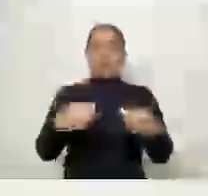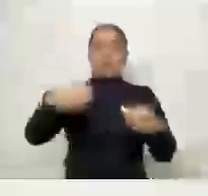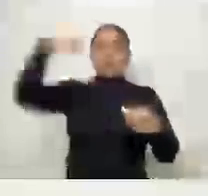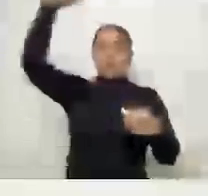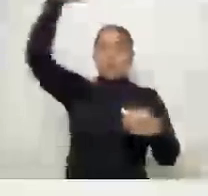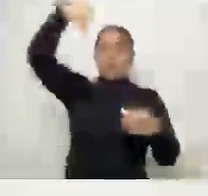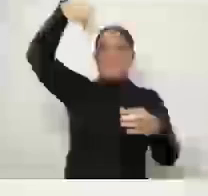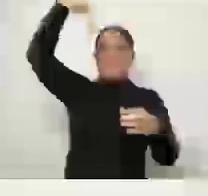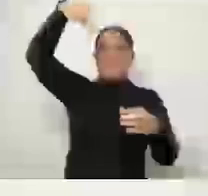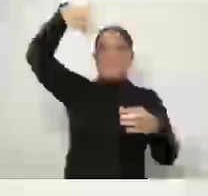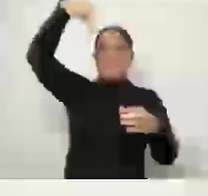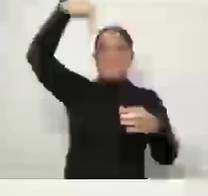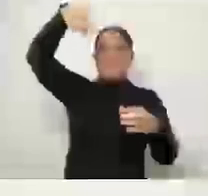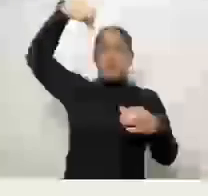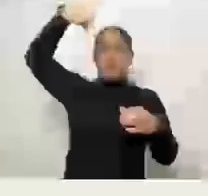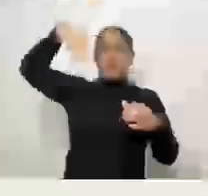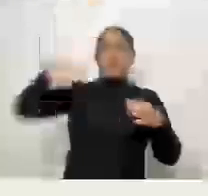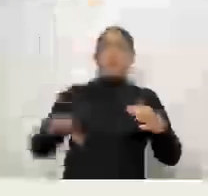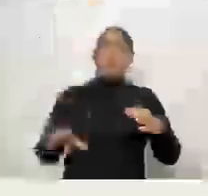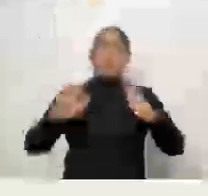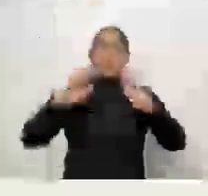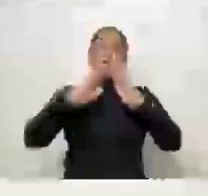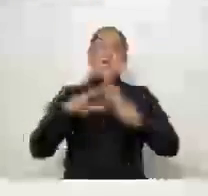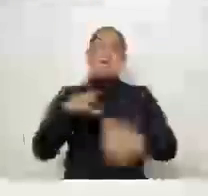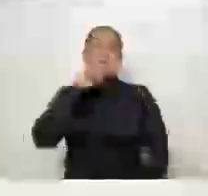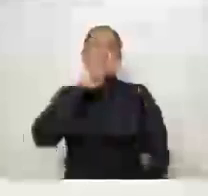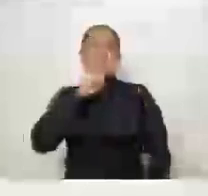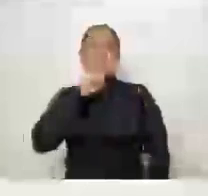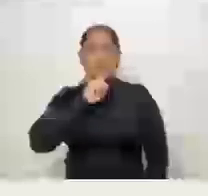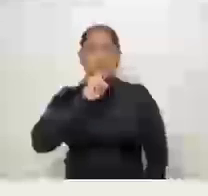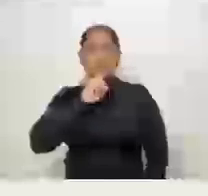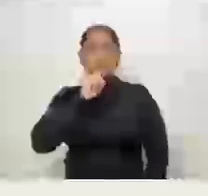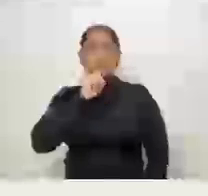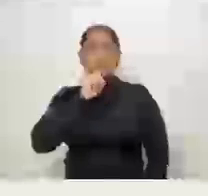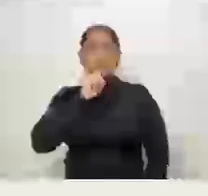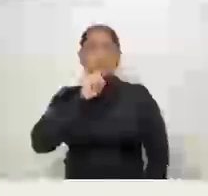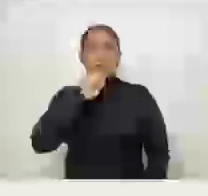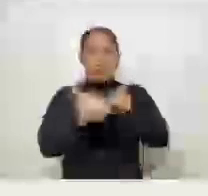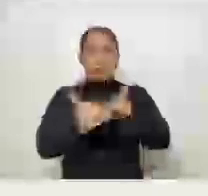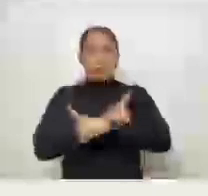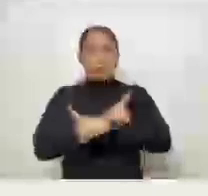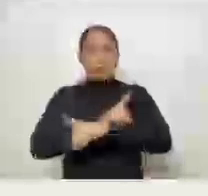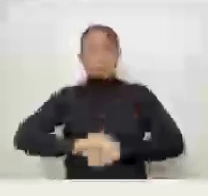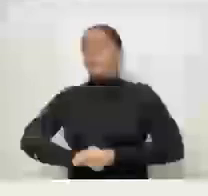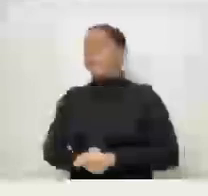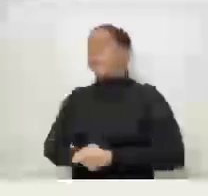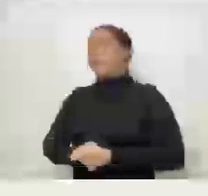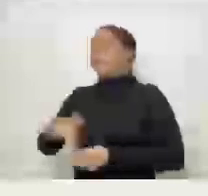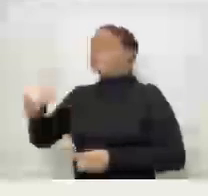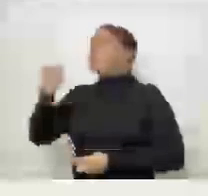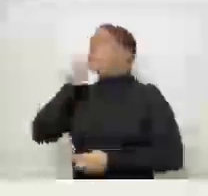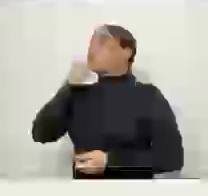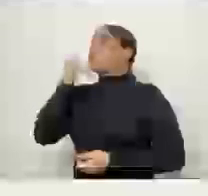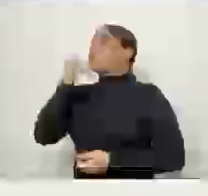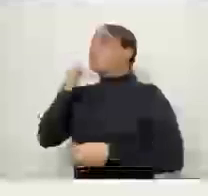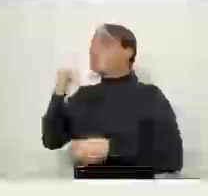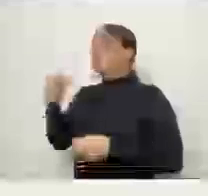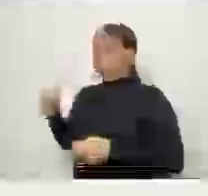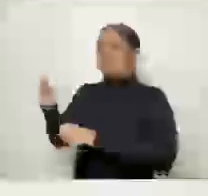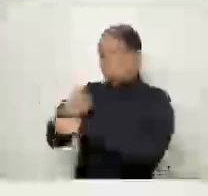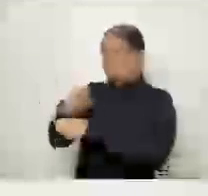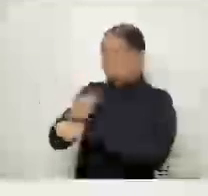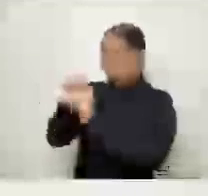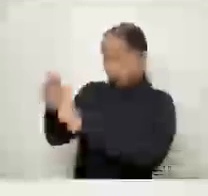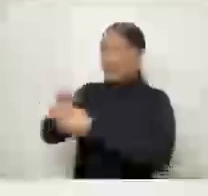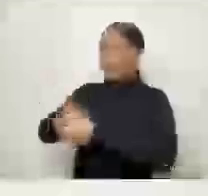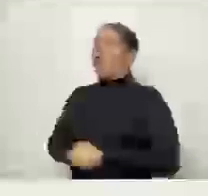Também tem amigos ali que trabalham no arquivo morto. E sugerir para que o executivo contrate, quem sabe, uma empresa para